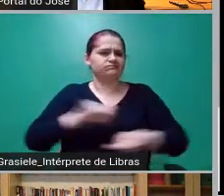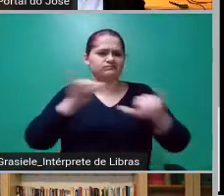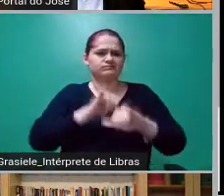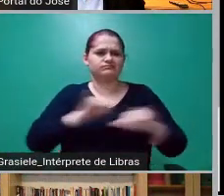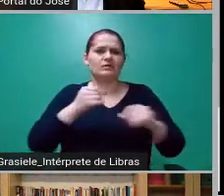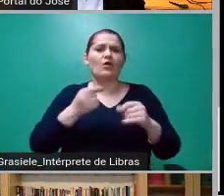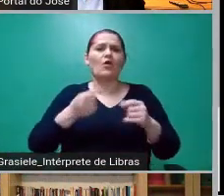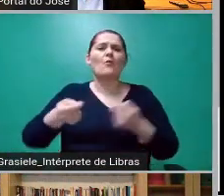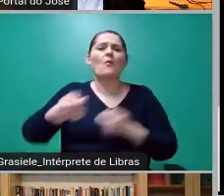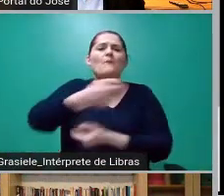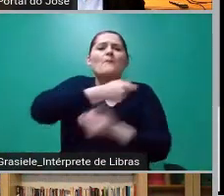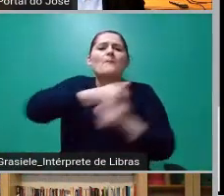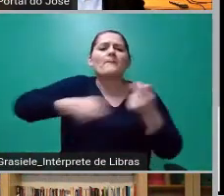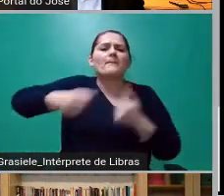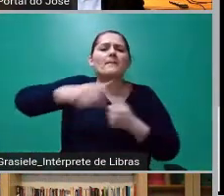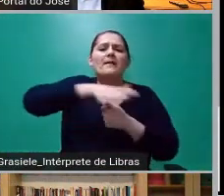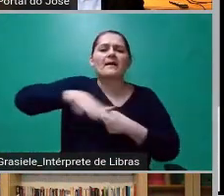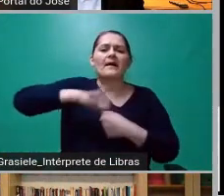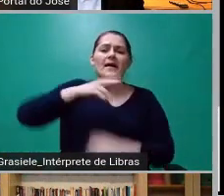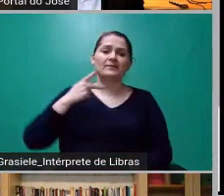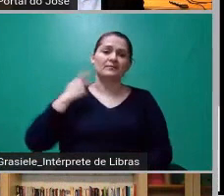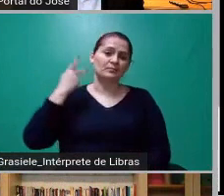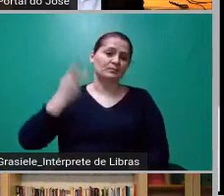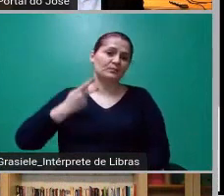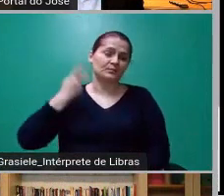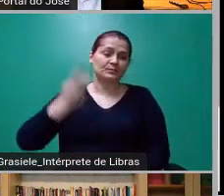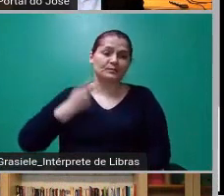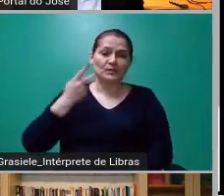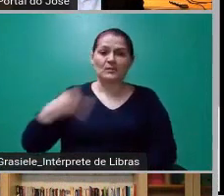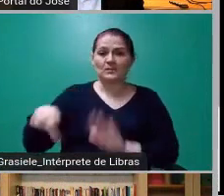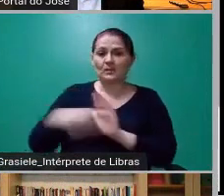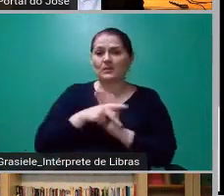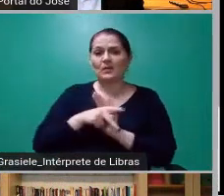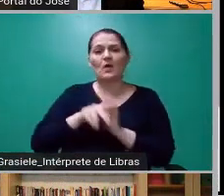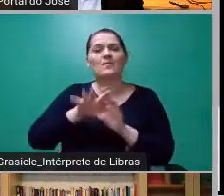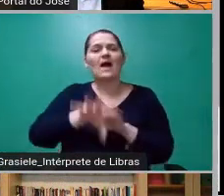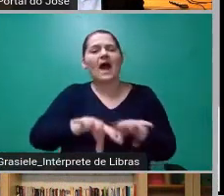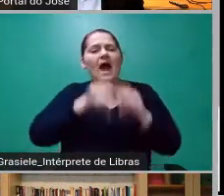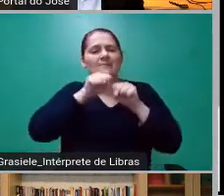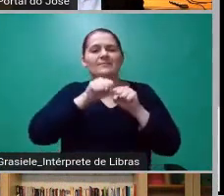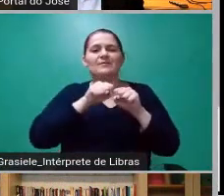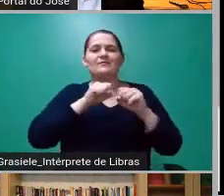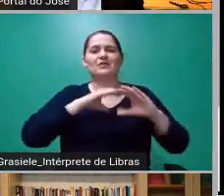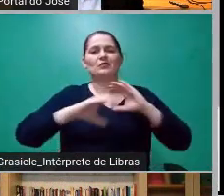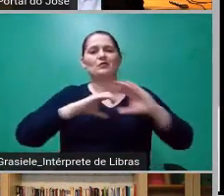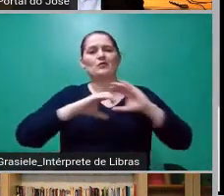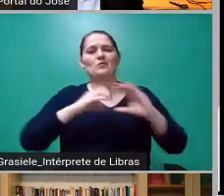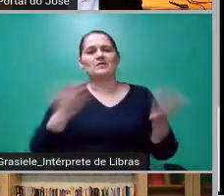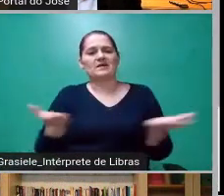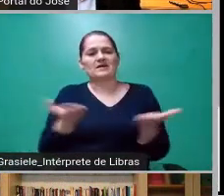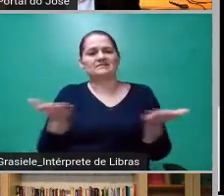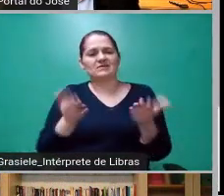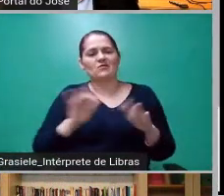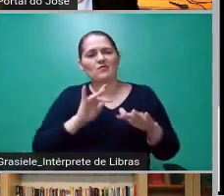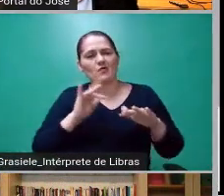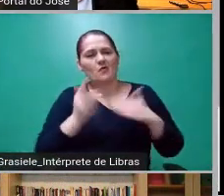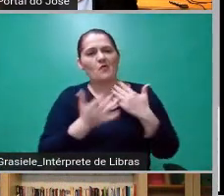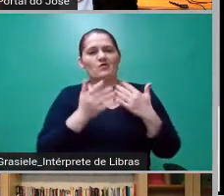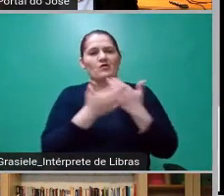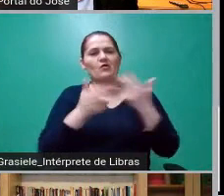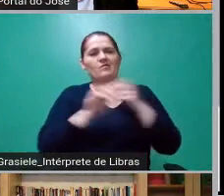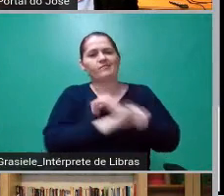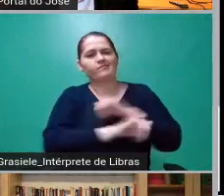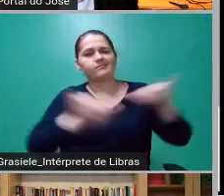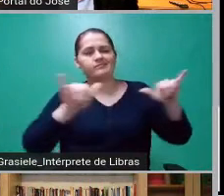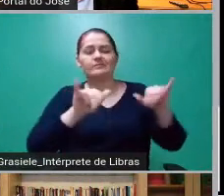manipulação política se apropriaram das novas linguagens e das nossas ferramentas com o objetivo de produzir resultados políticos e fizeram coisas